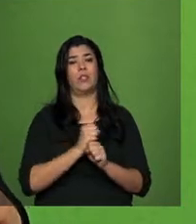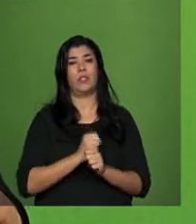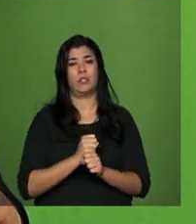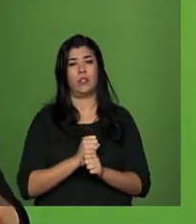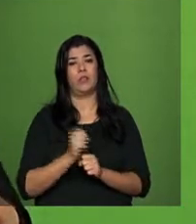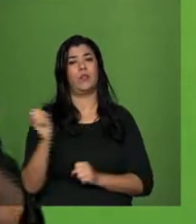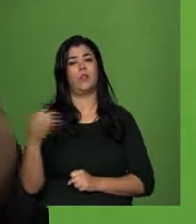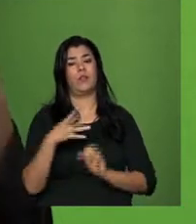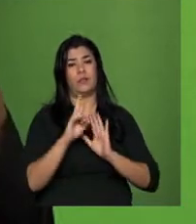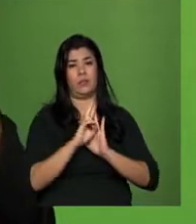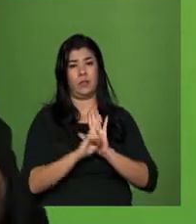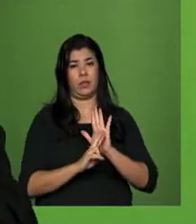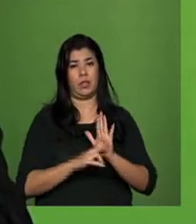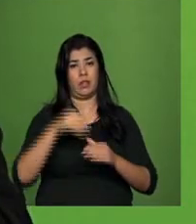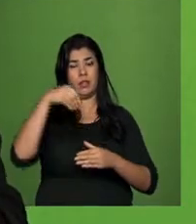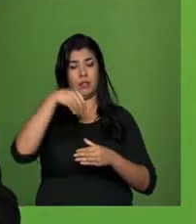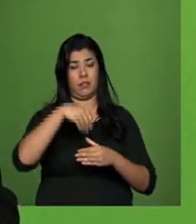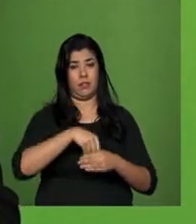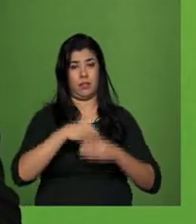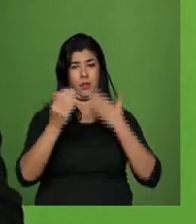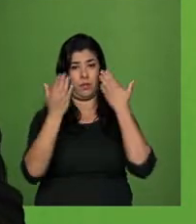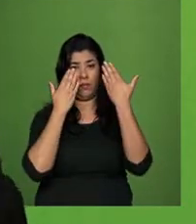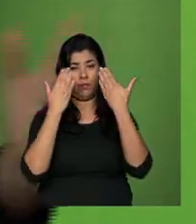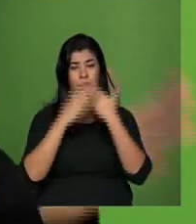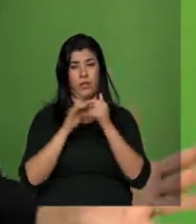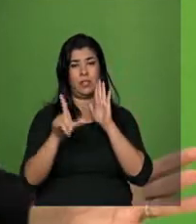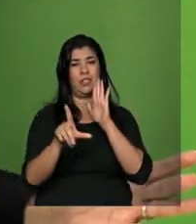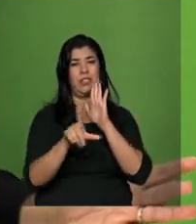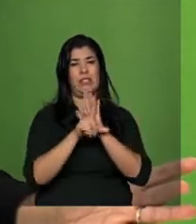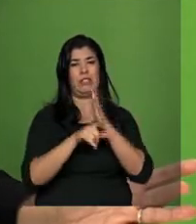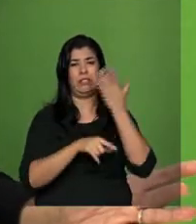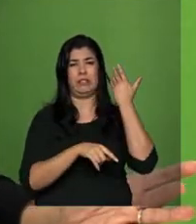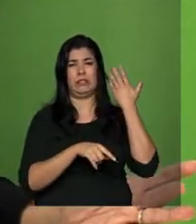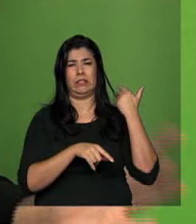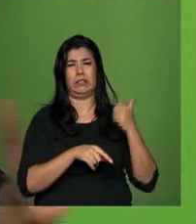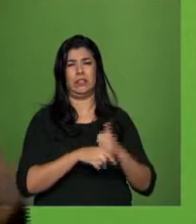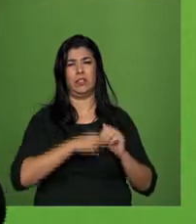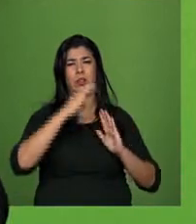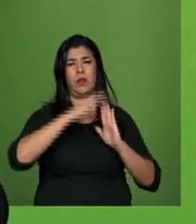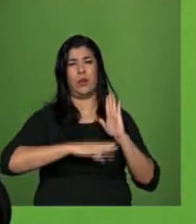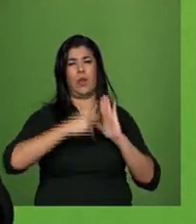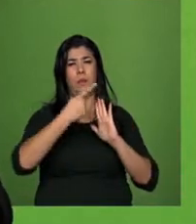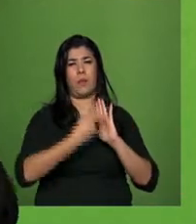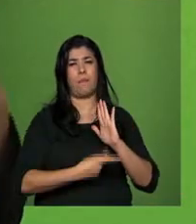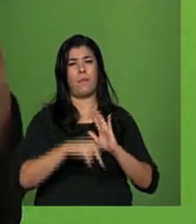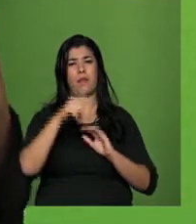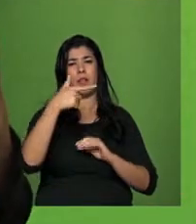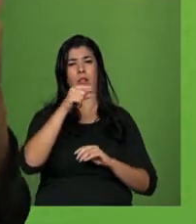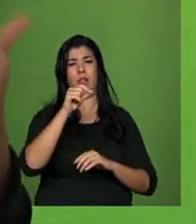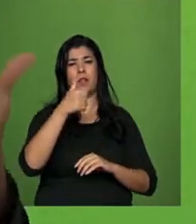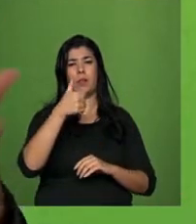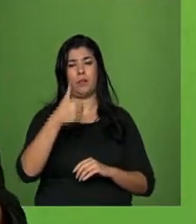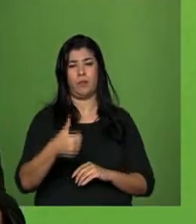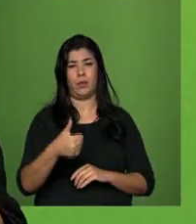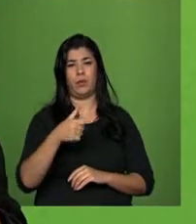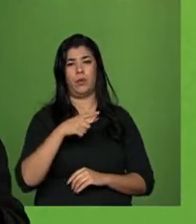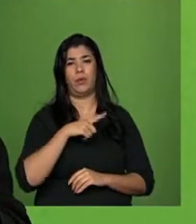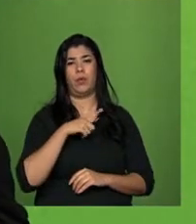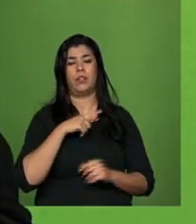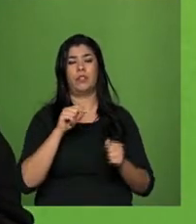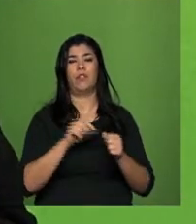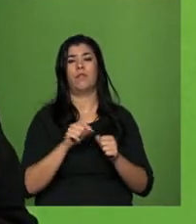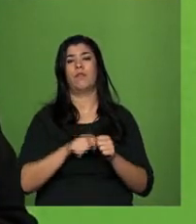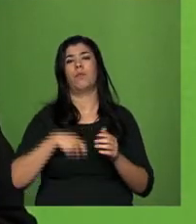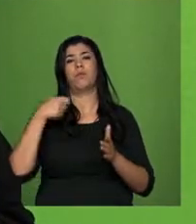das novas regras dentro de um quadro legal extremamente engessado, que era a antiga medida provisória, feita em 2001. Uma medida provisória foi concebida para